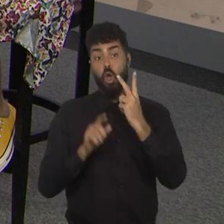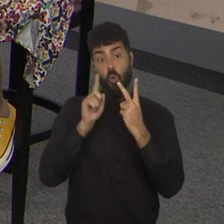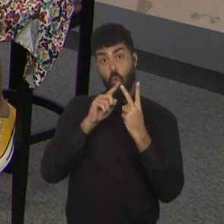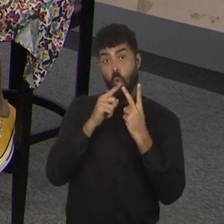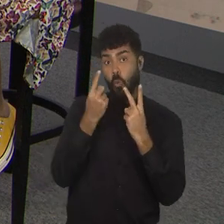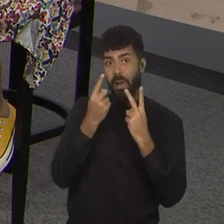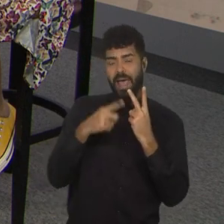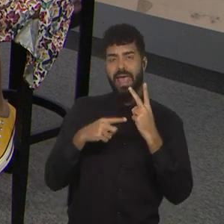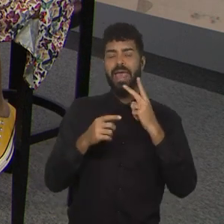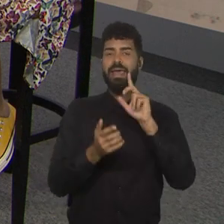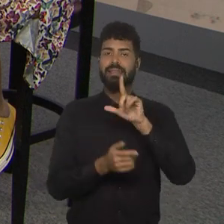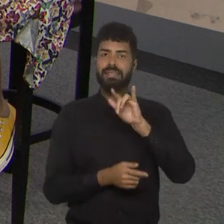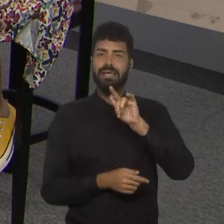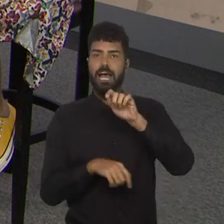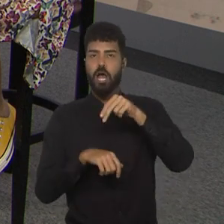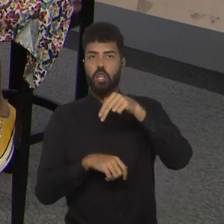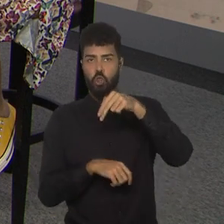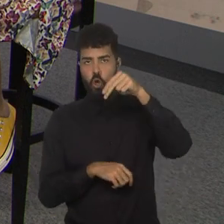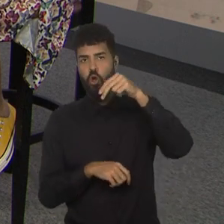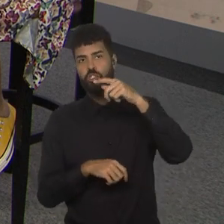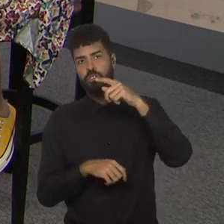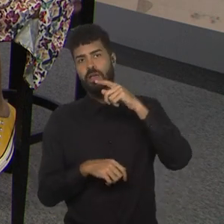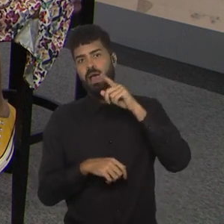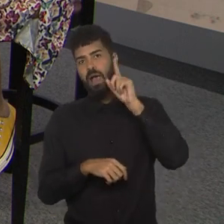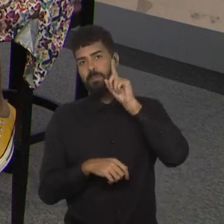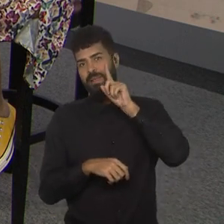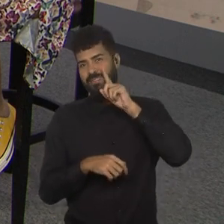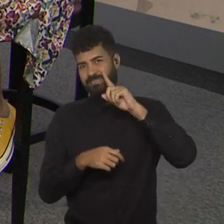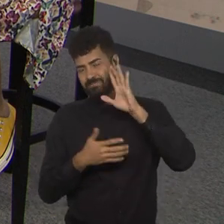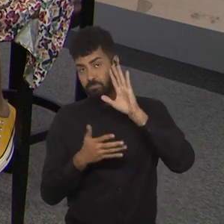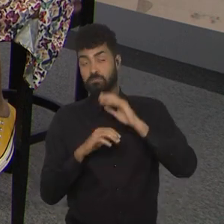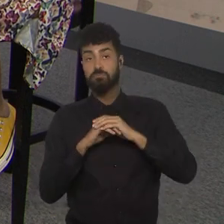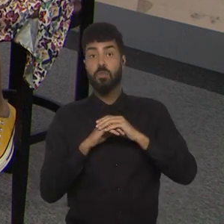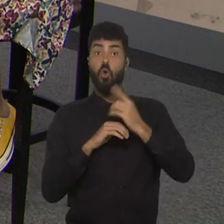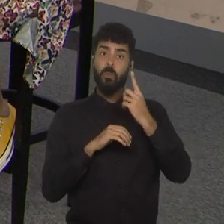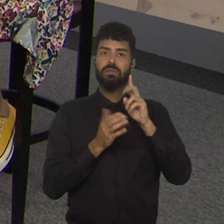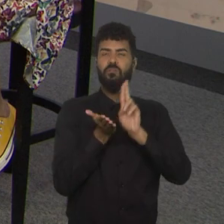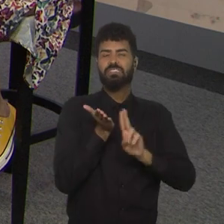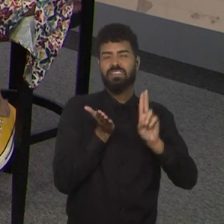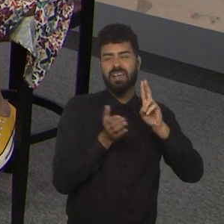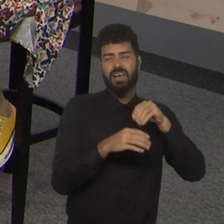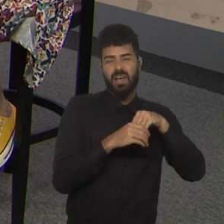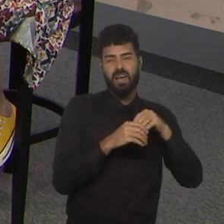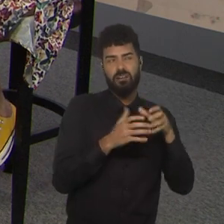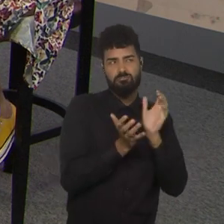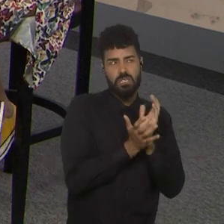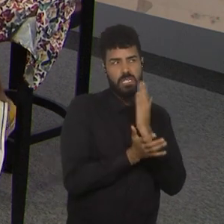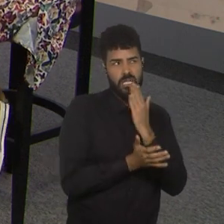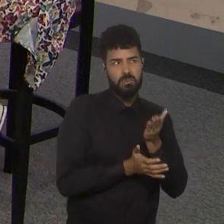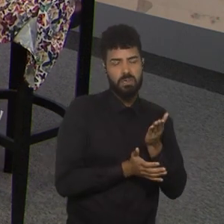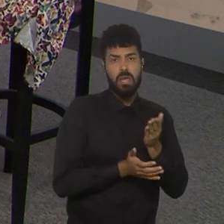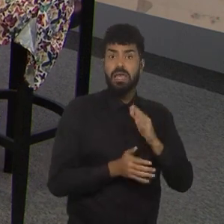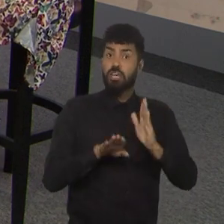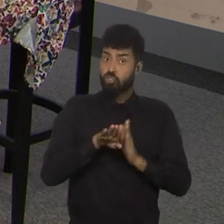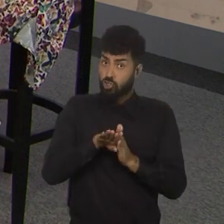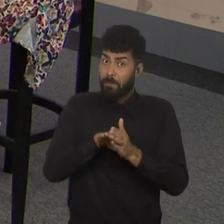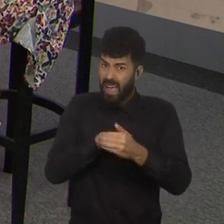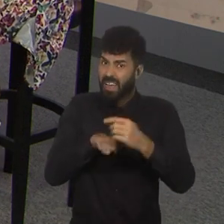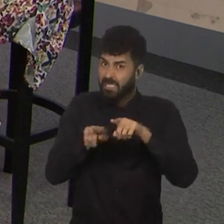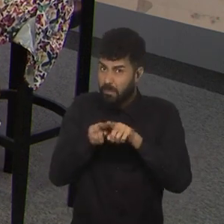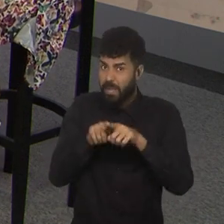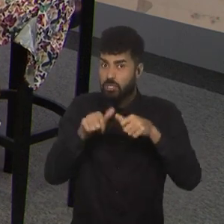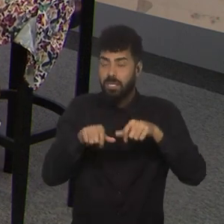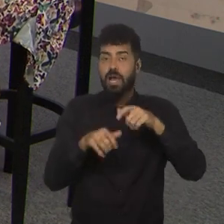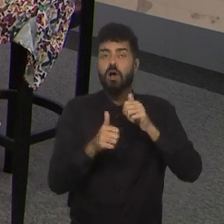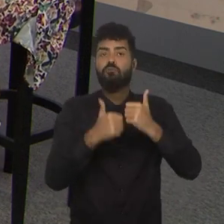na Liga Norte-Americana, outra ainda está no Universitário, isso acontece, a própria Jamaica, se eu não estou enganado, também tem jogadoras que ainda estão no